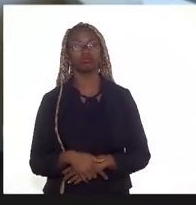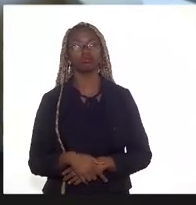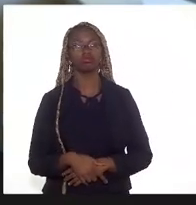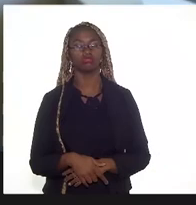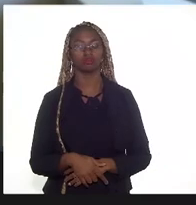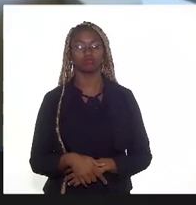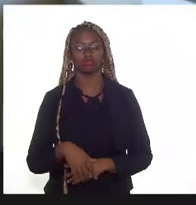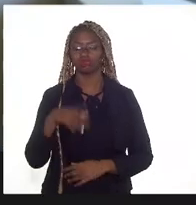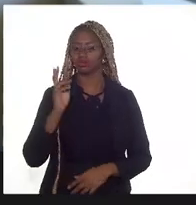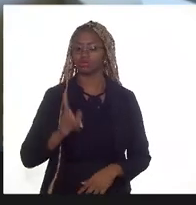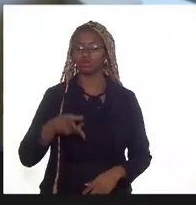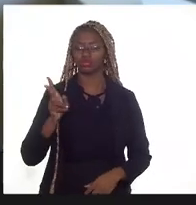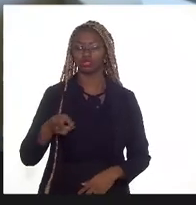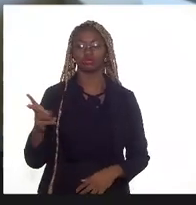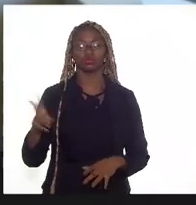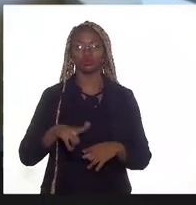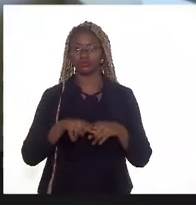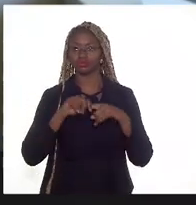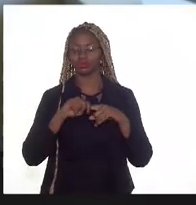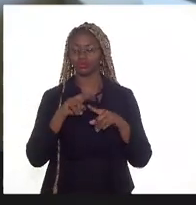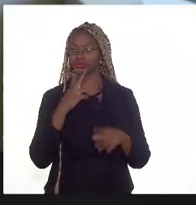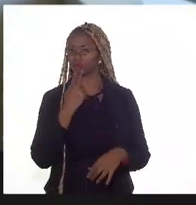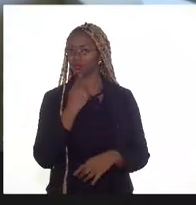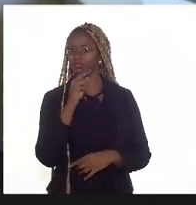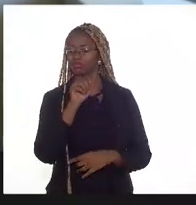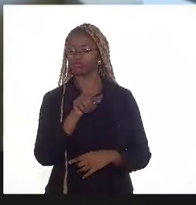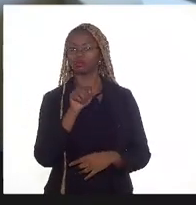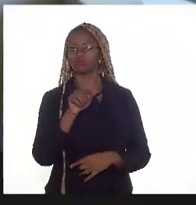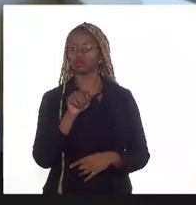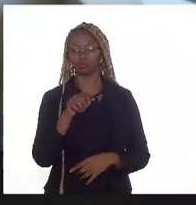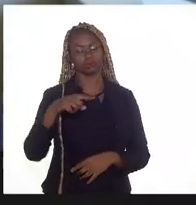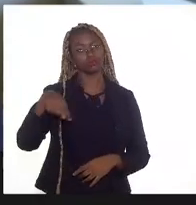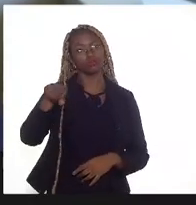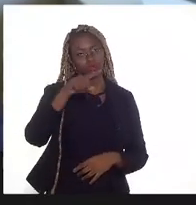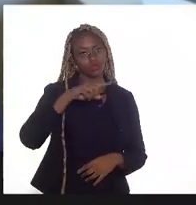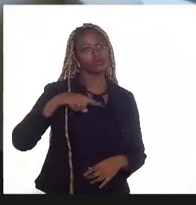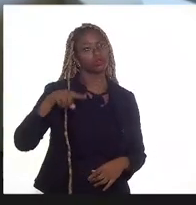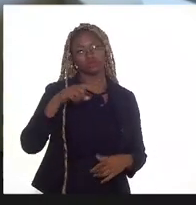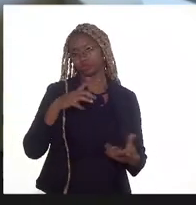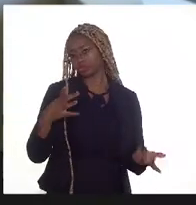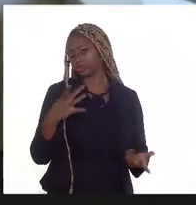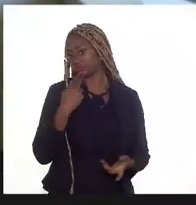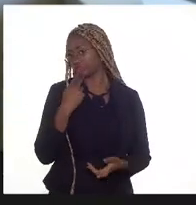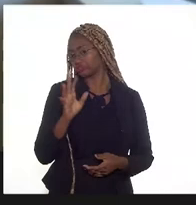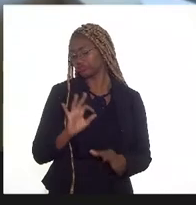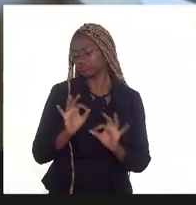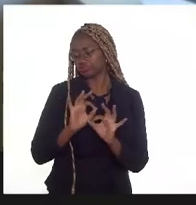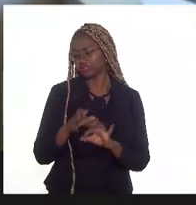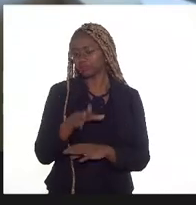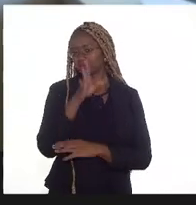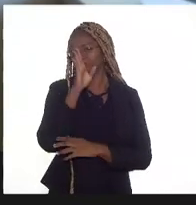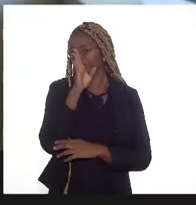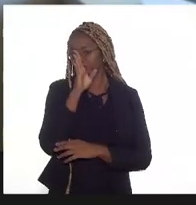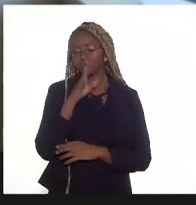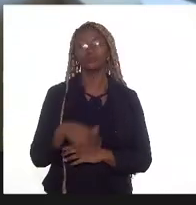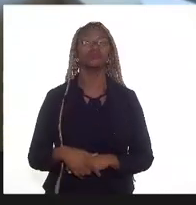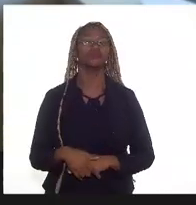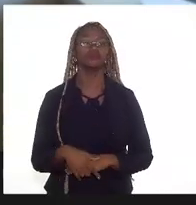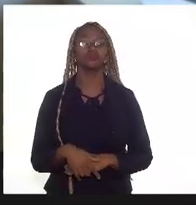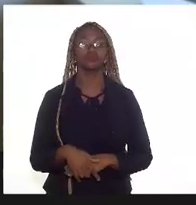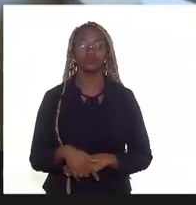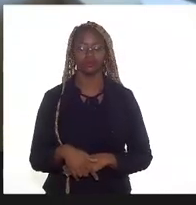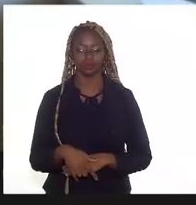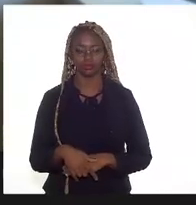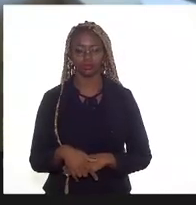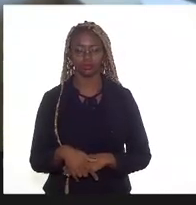e sempre um motivo que é alegado e os senhores não alegaram que a rejeção